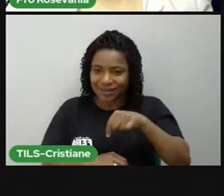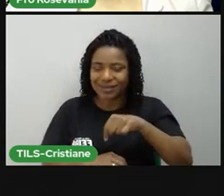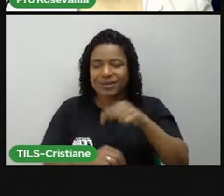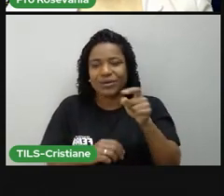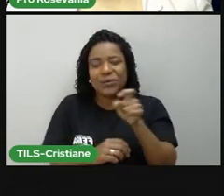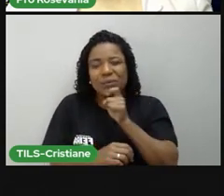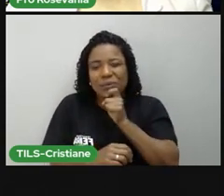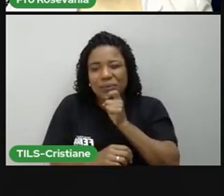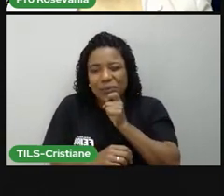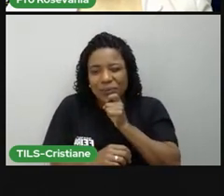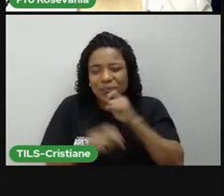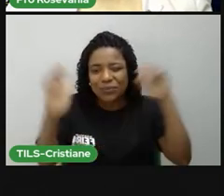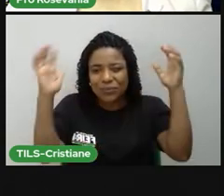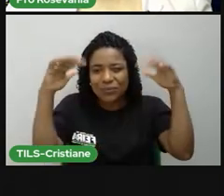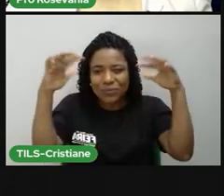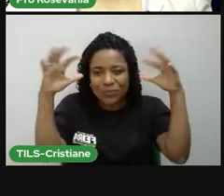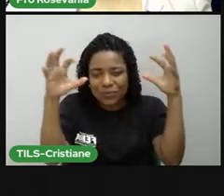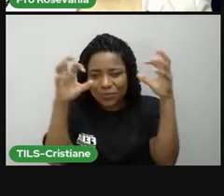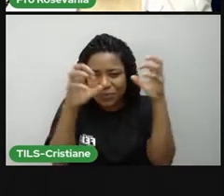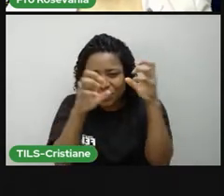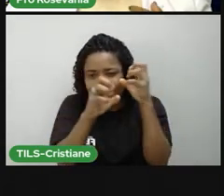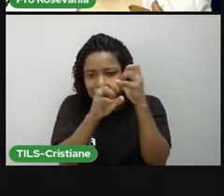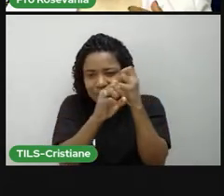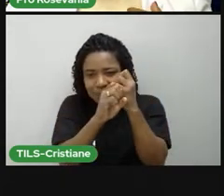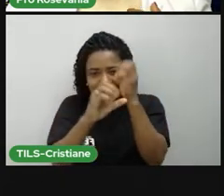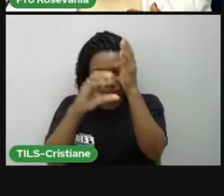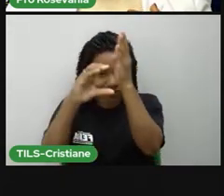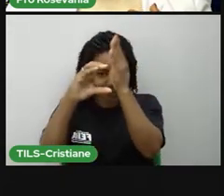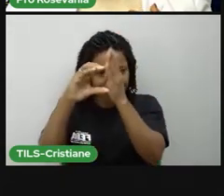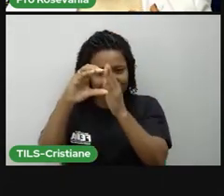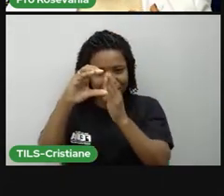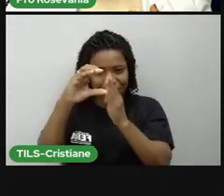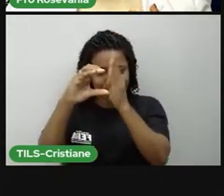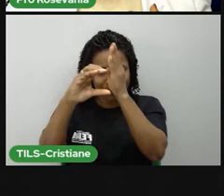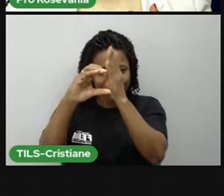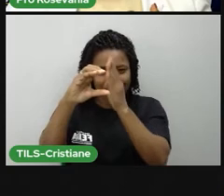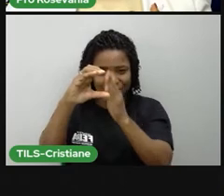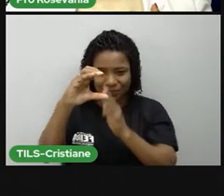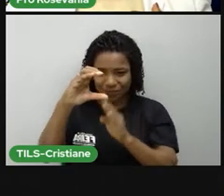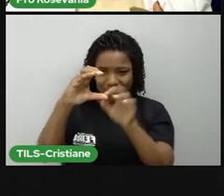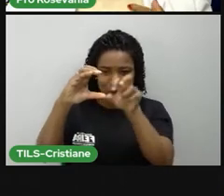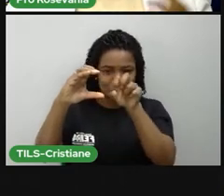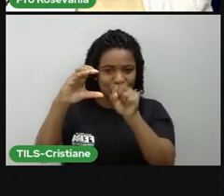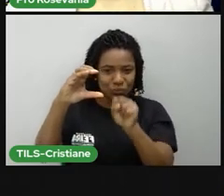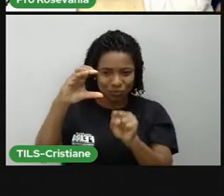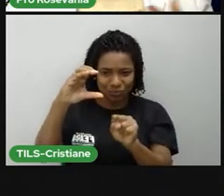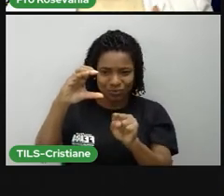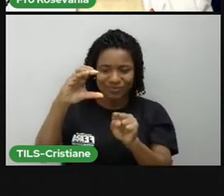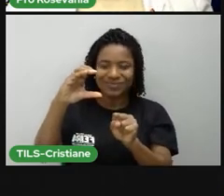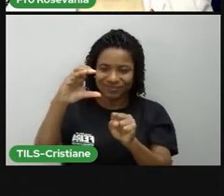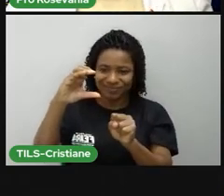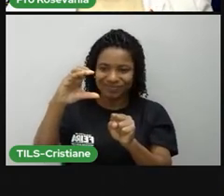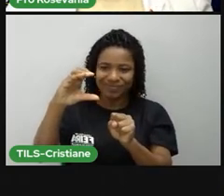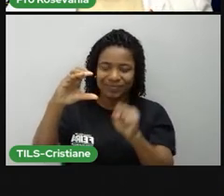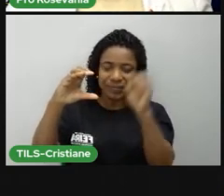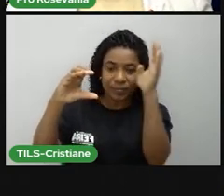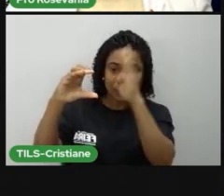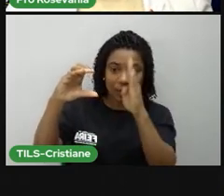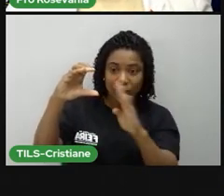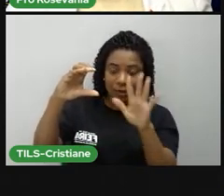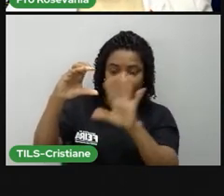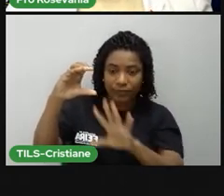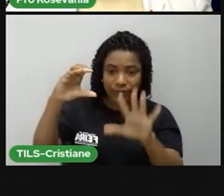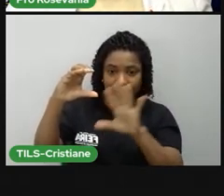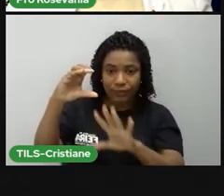menor, percebo que a gente está mais voltada aqui, o eixo está mais para cá, está vendo o eixo sul? Ele está mais afastado do Sol. E o